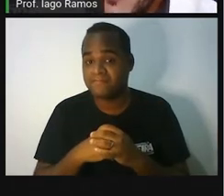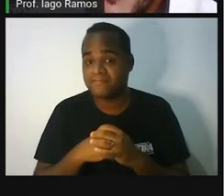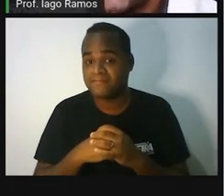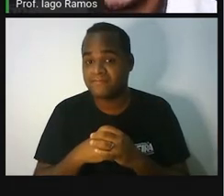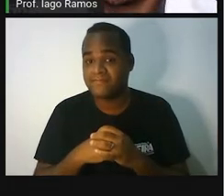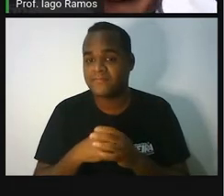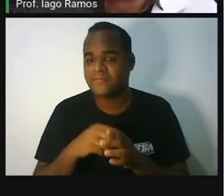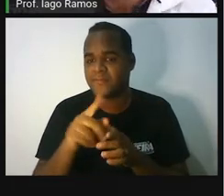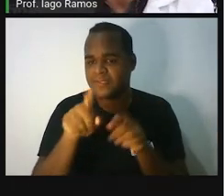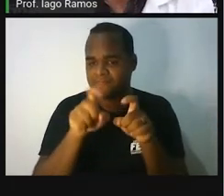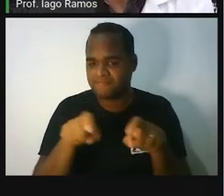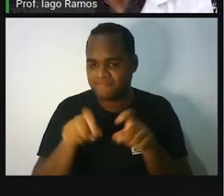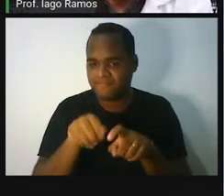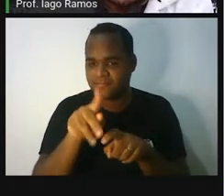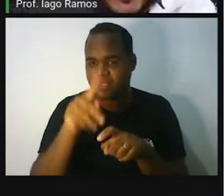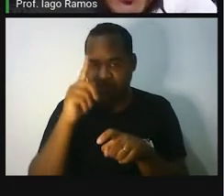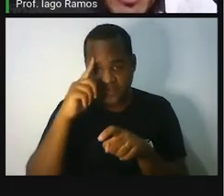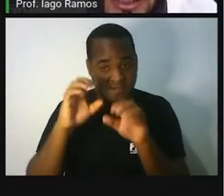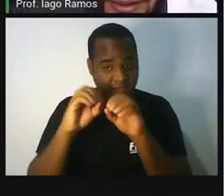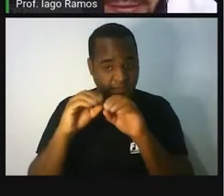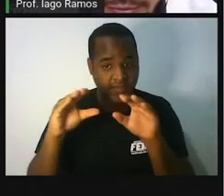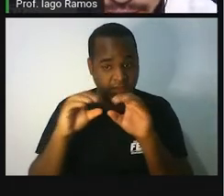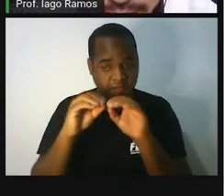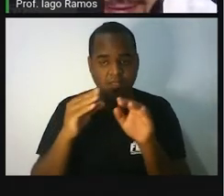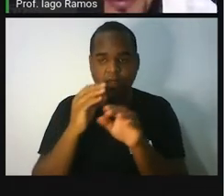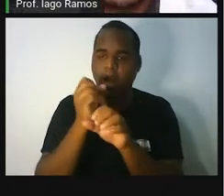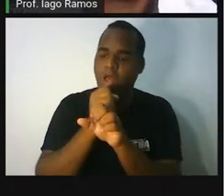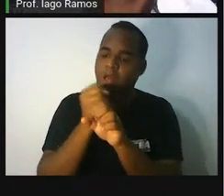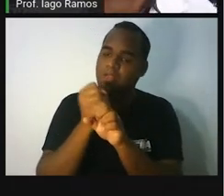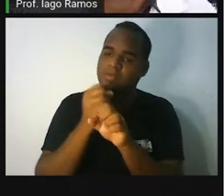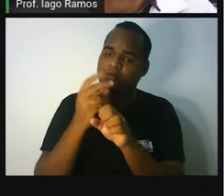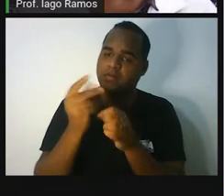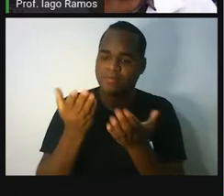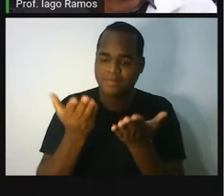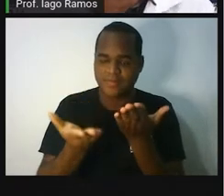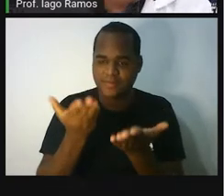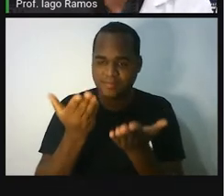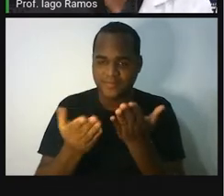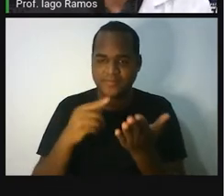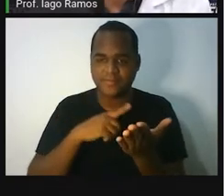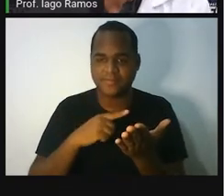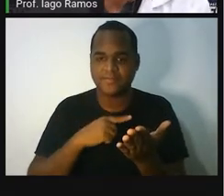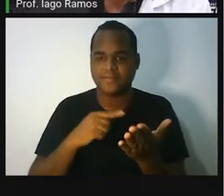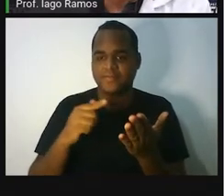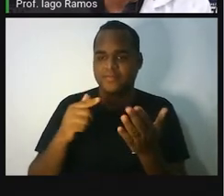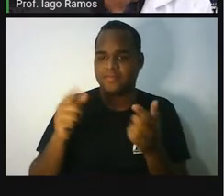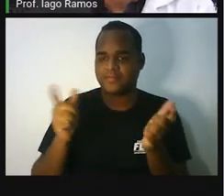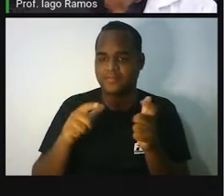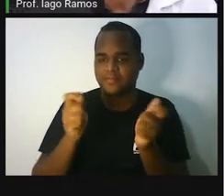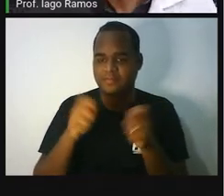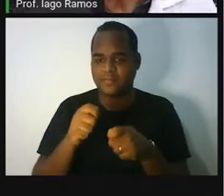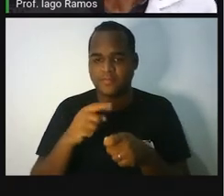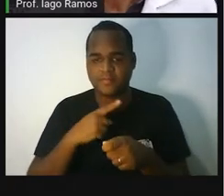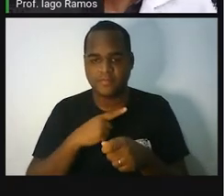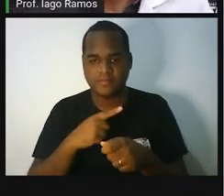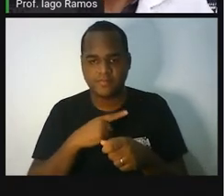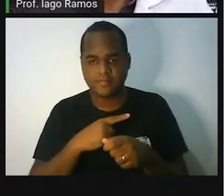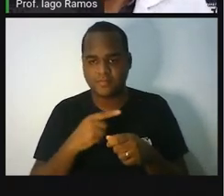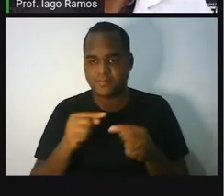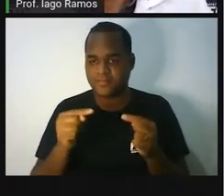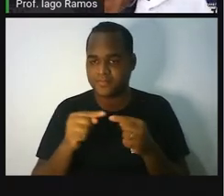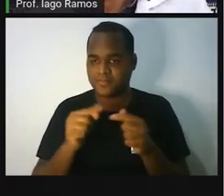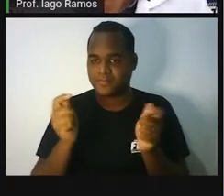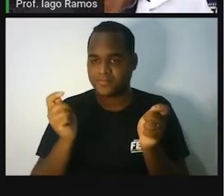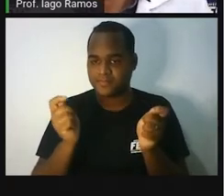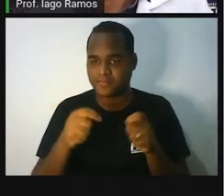Aí vai descobrir a quantidade de anos que essa balança, ela existe. E olha